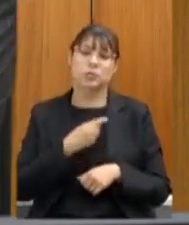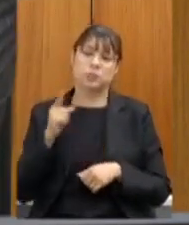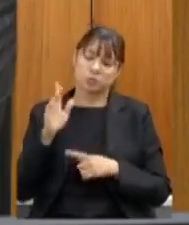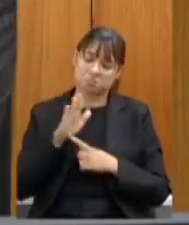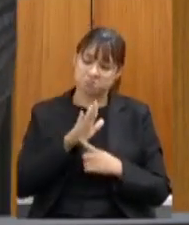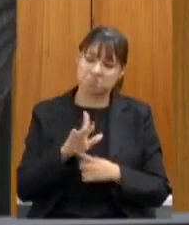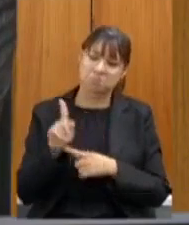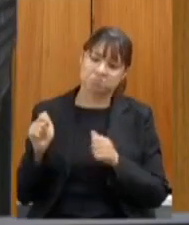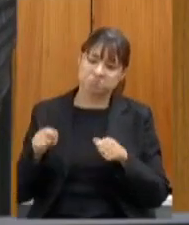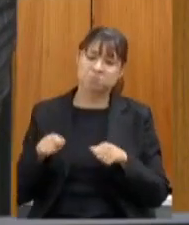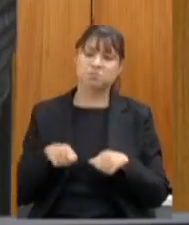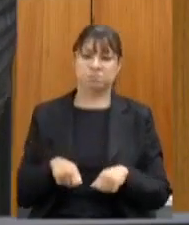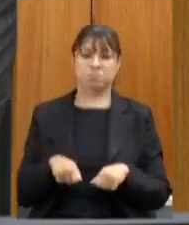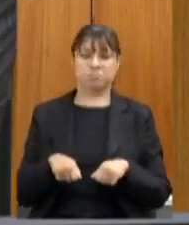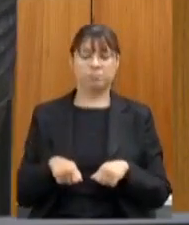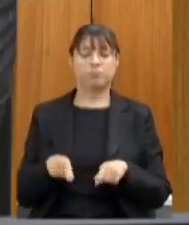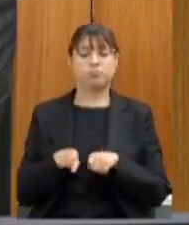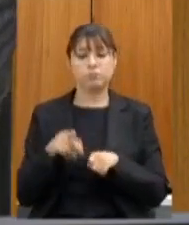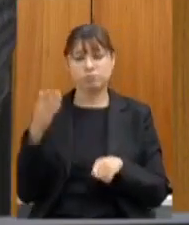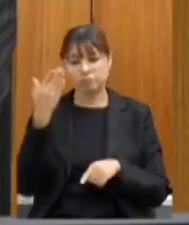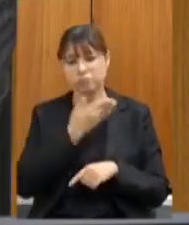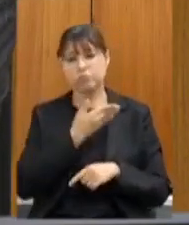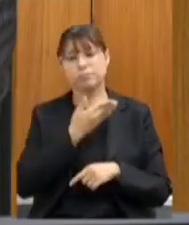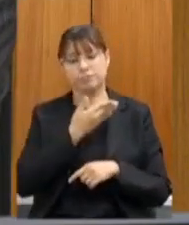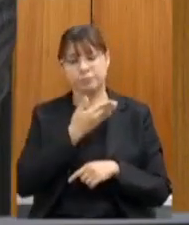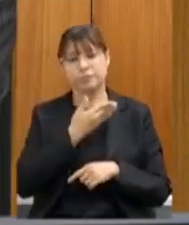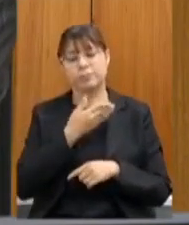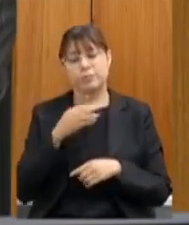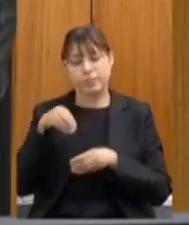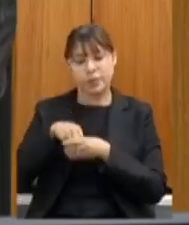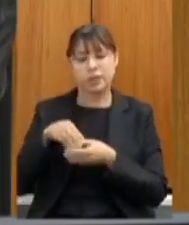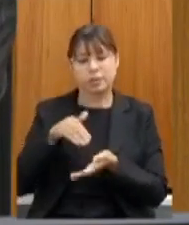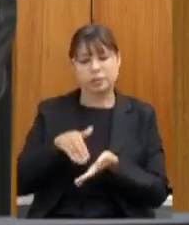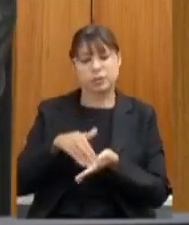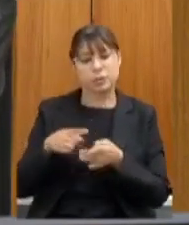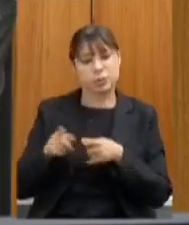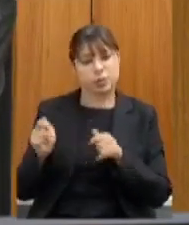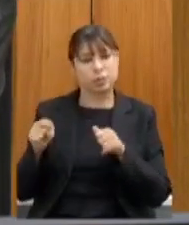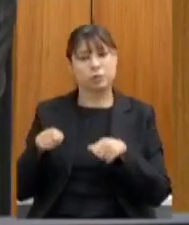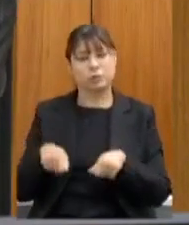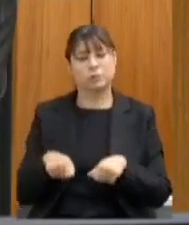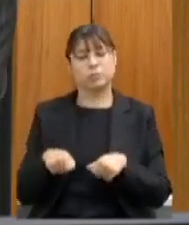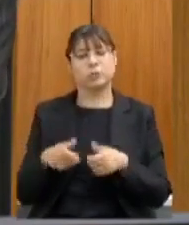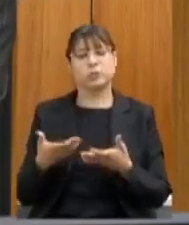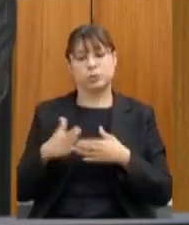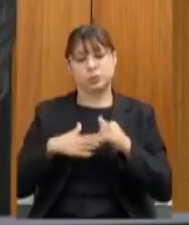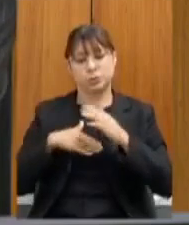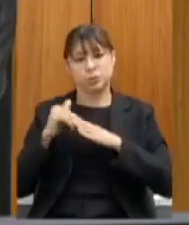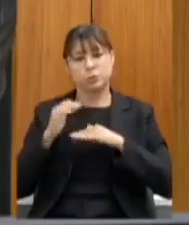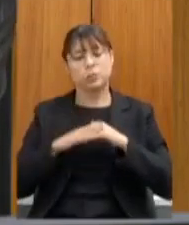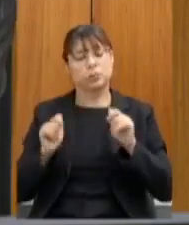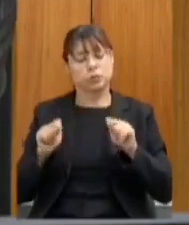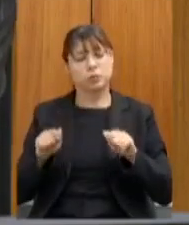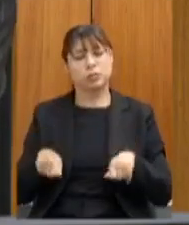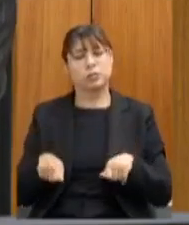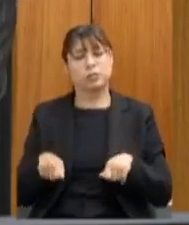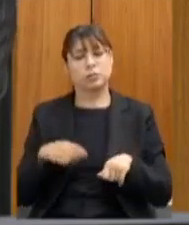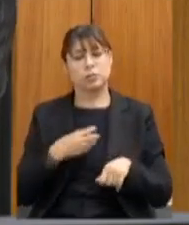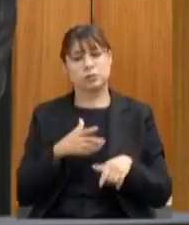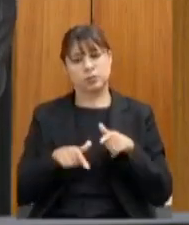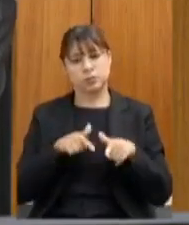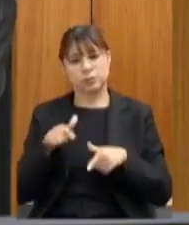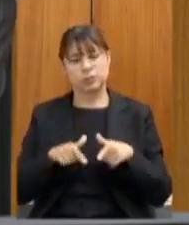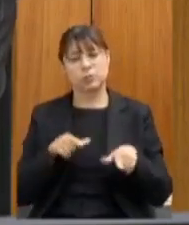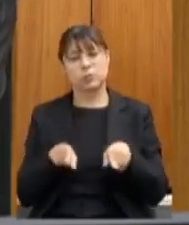toda a eficiência e mostrou que está ali na secretaria pela sua capacidade técnica que tem condição de estar ali